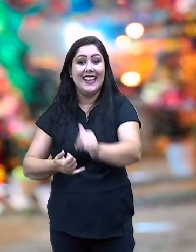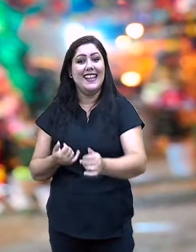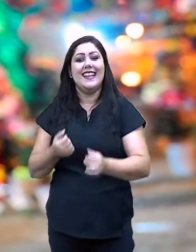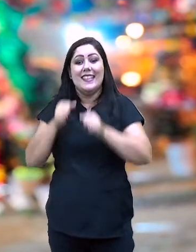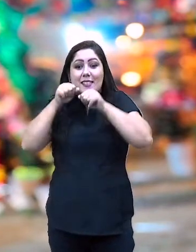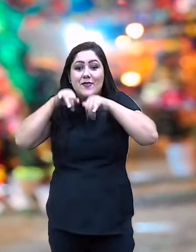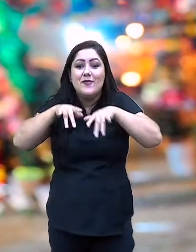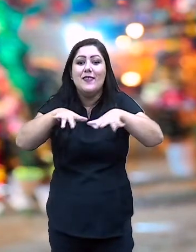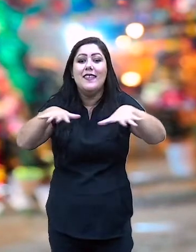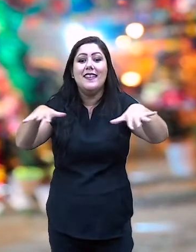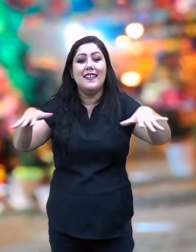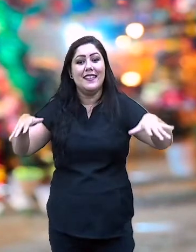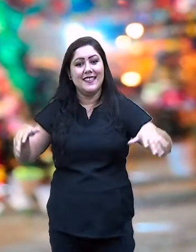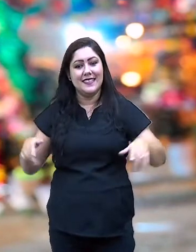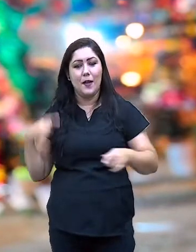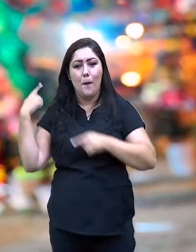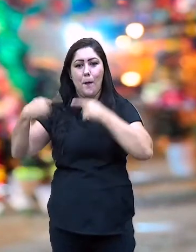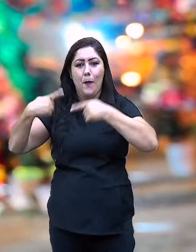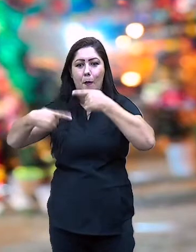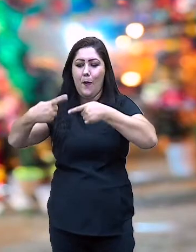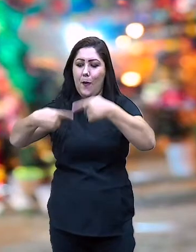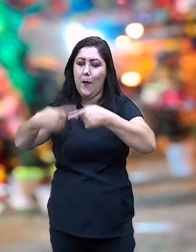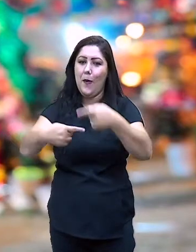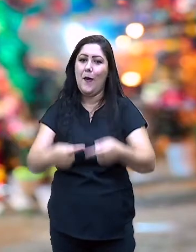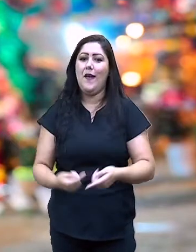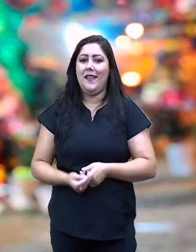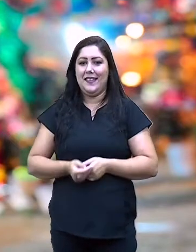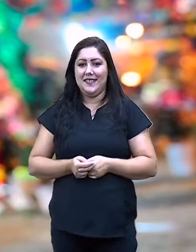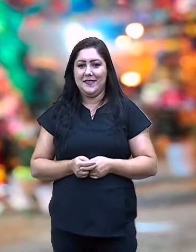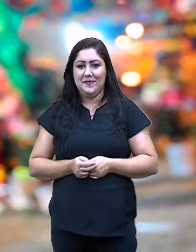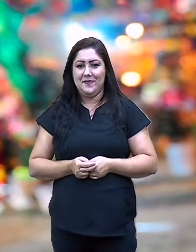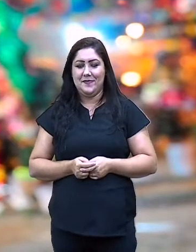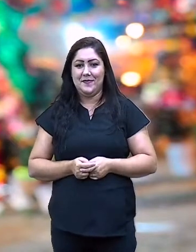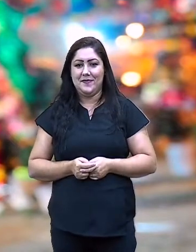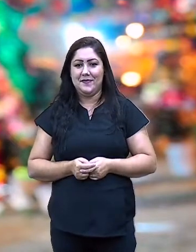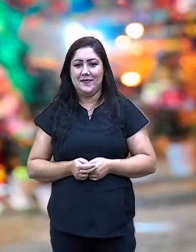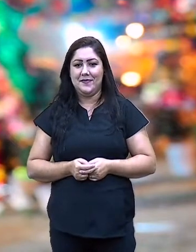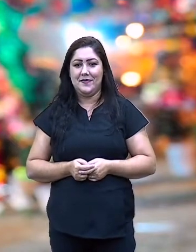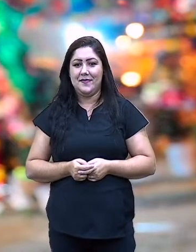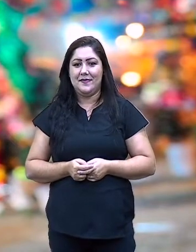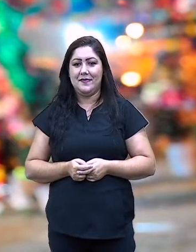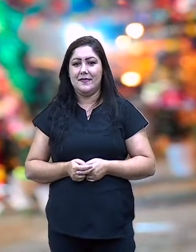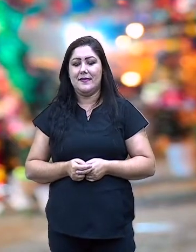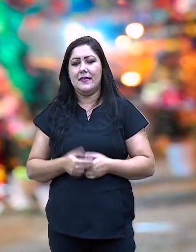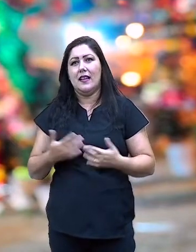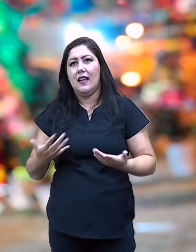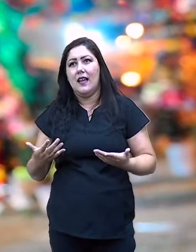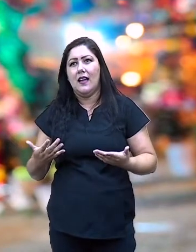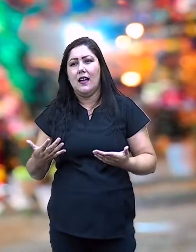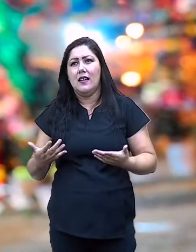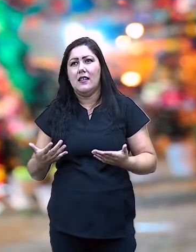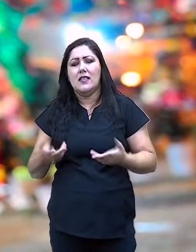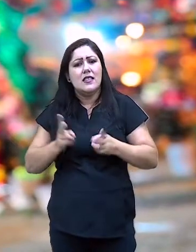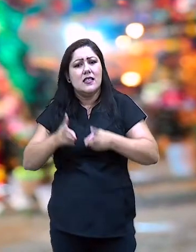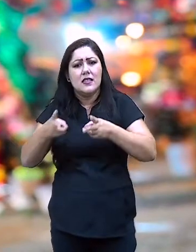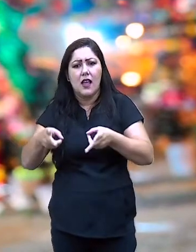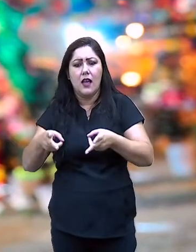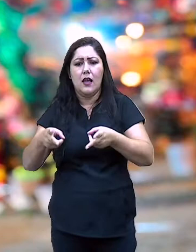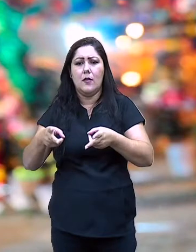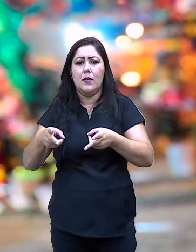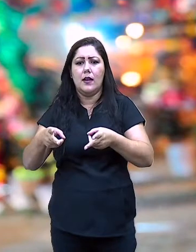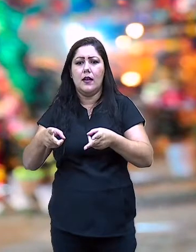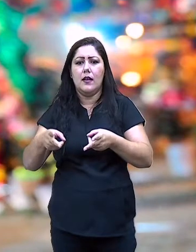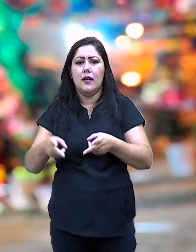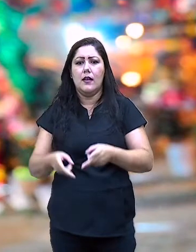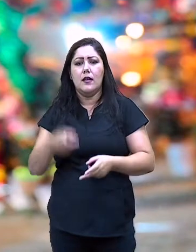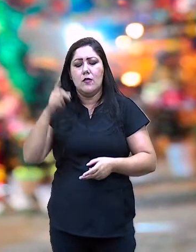folclore brasileiro. Ser repassado de geração em geração. Todo ano tem a festa. Como eu disse,